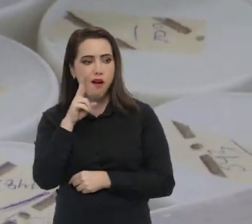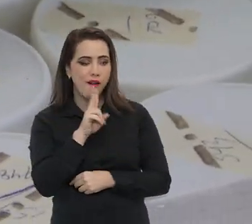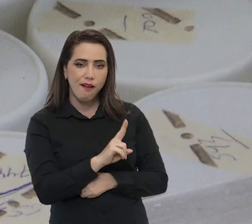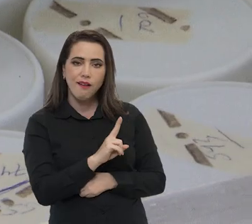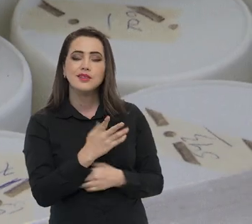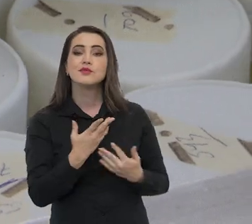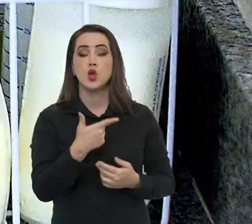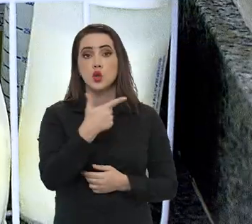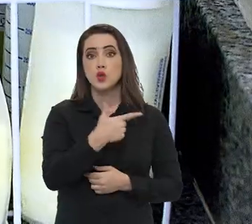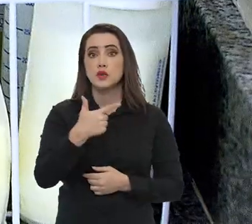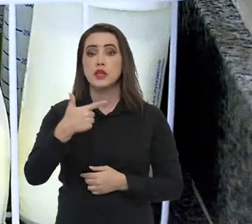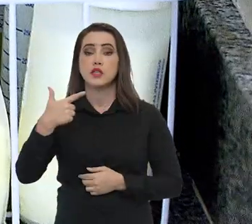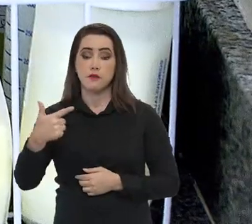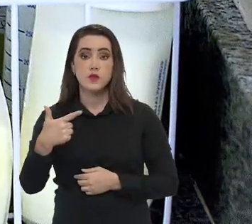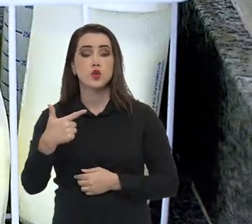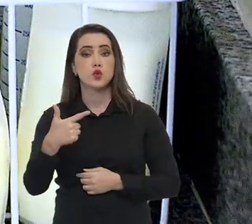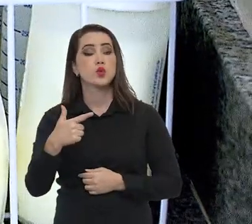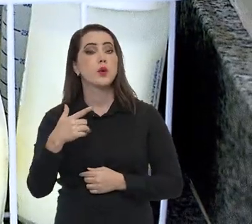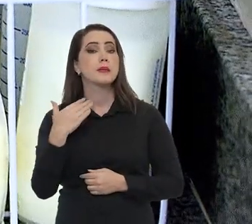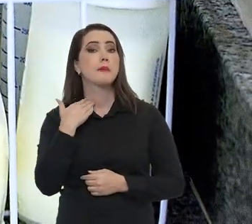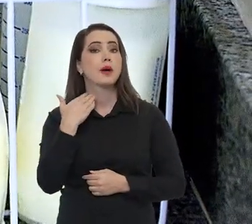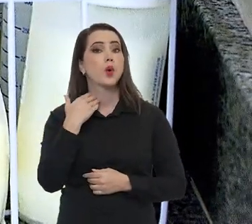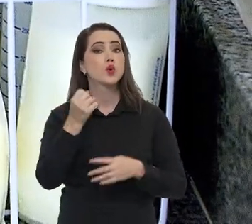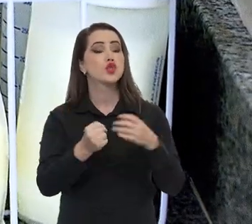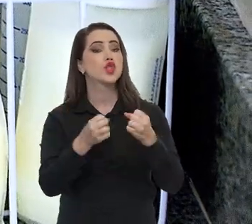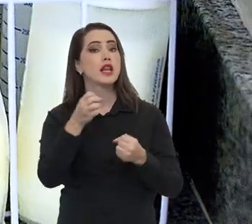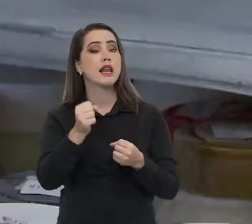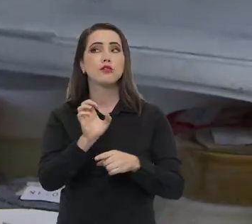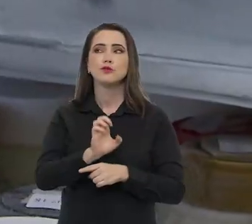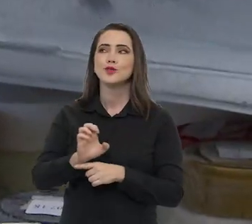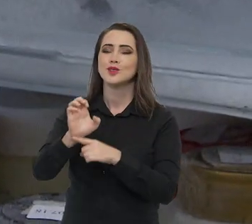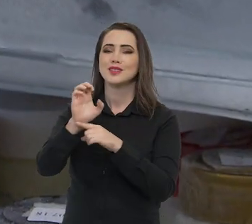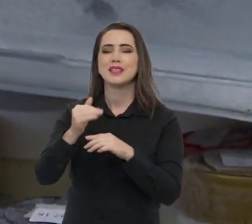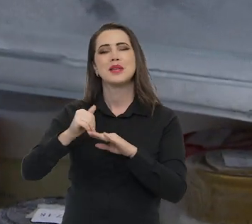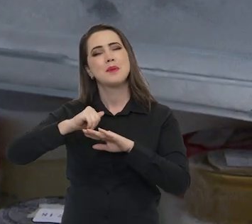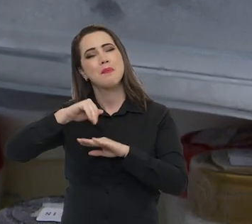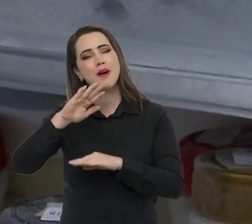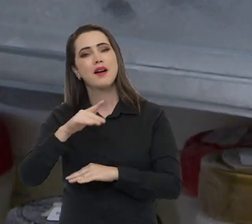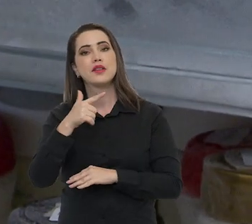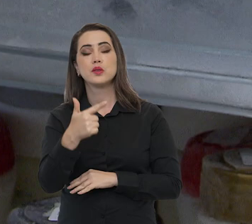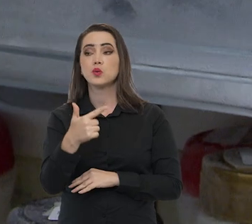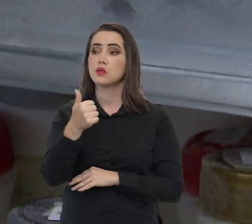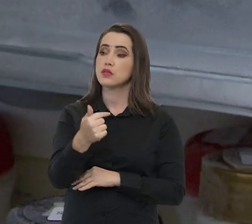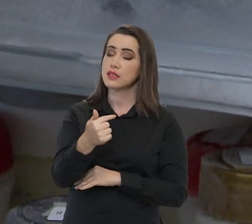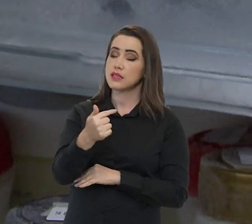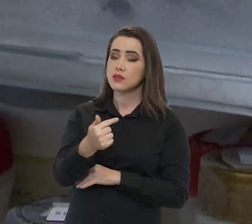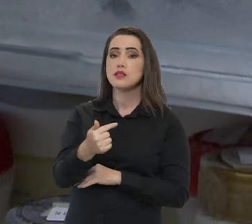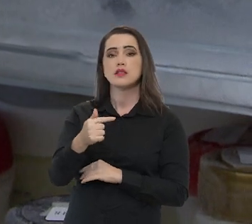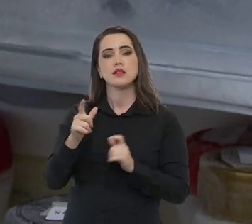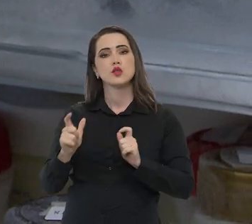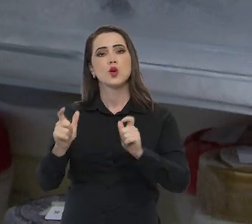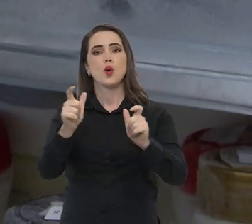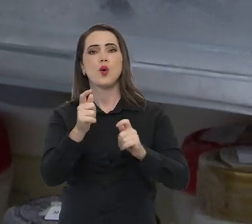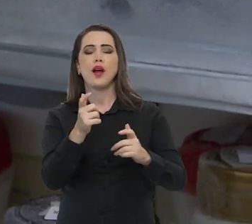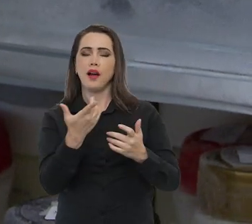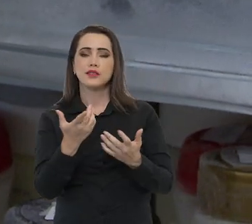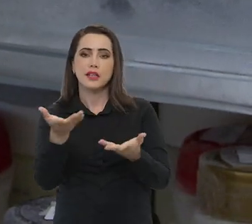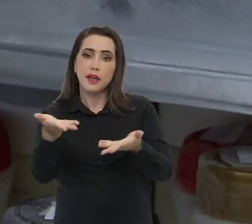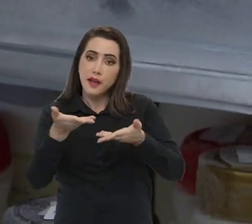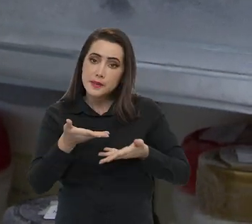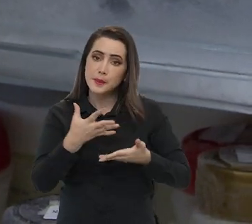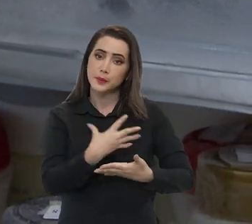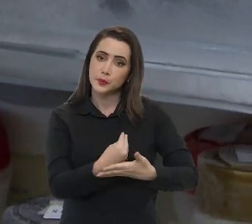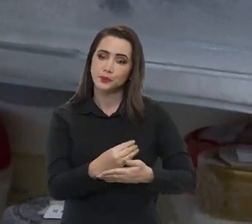internacional. São 222 bancos de leite humano em todos os estados e mais 217